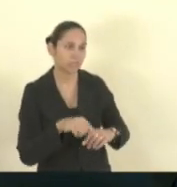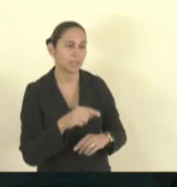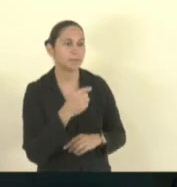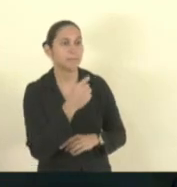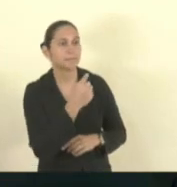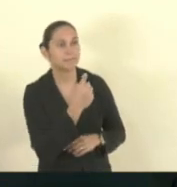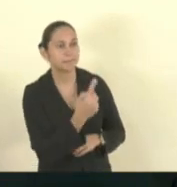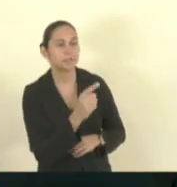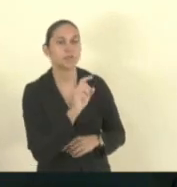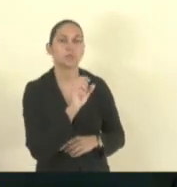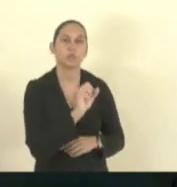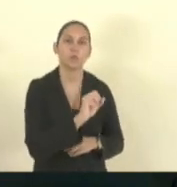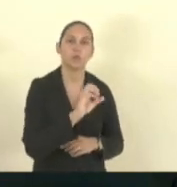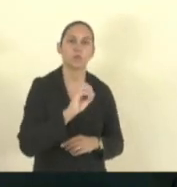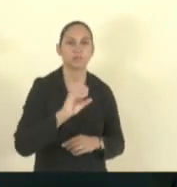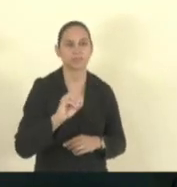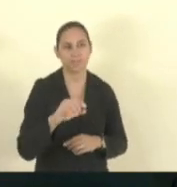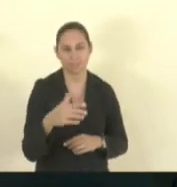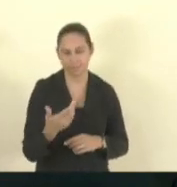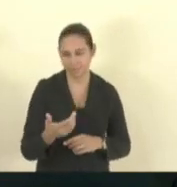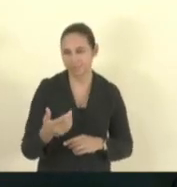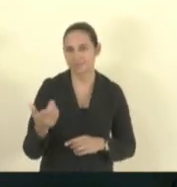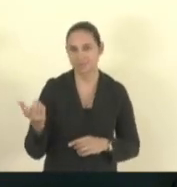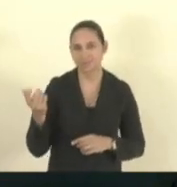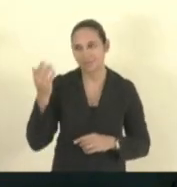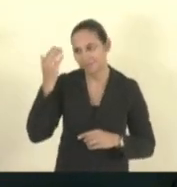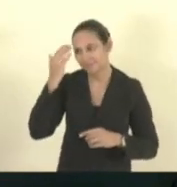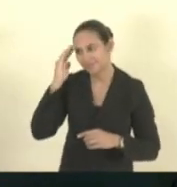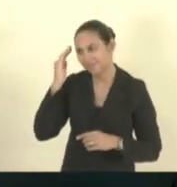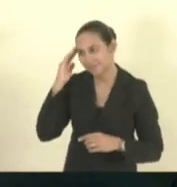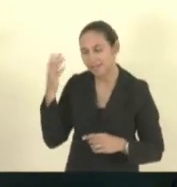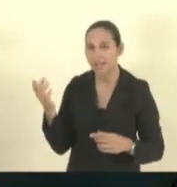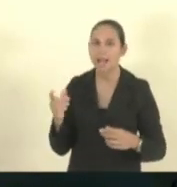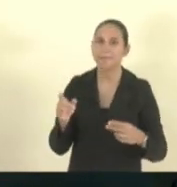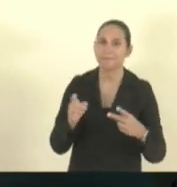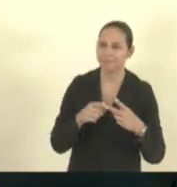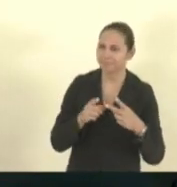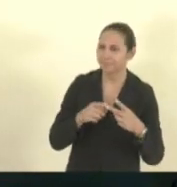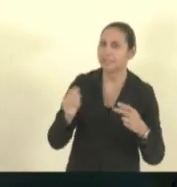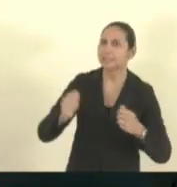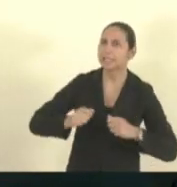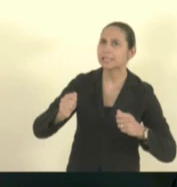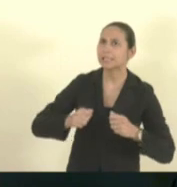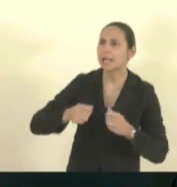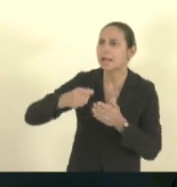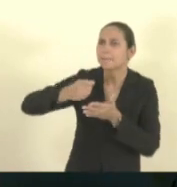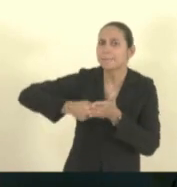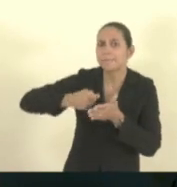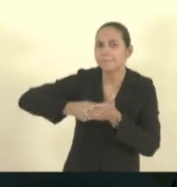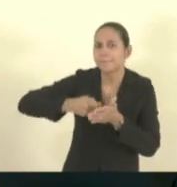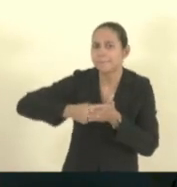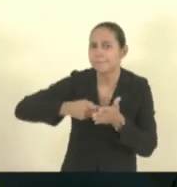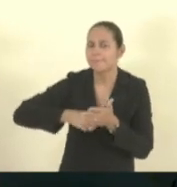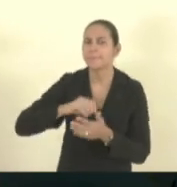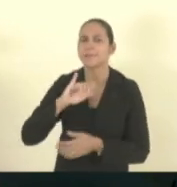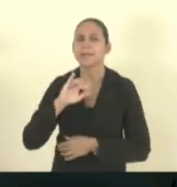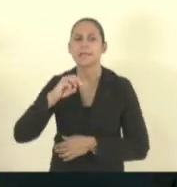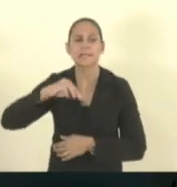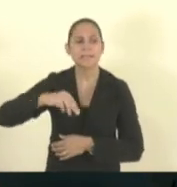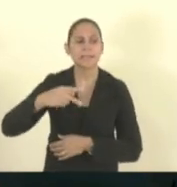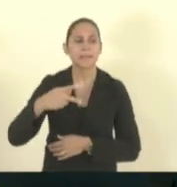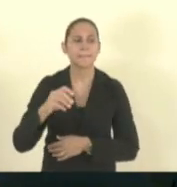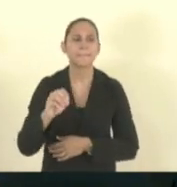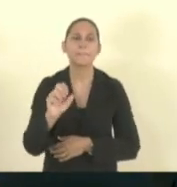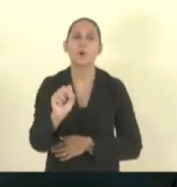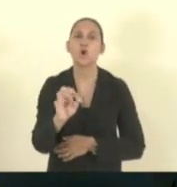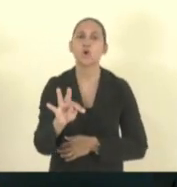lógica da escola particular então tem uma dificuldade aí pode ter isenção de imposto para para essa para essas para essas crianças a gente podia ter